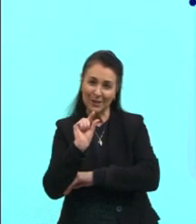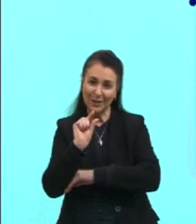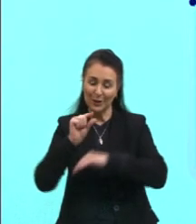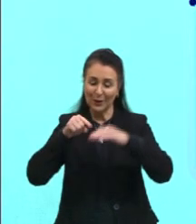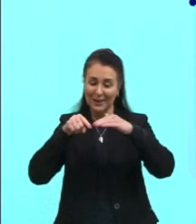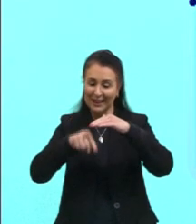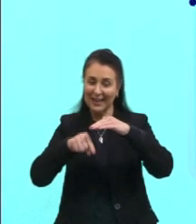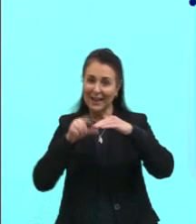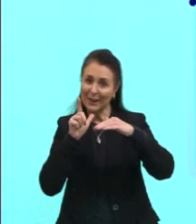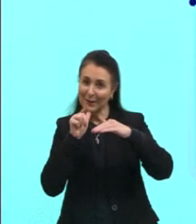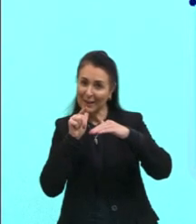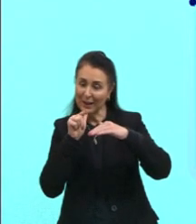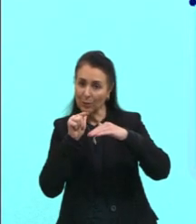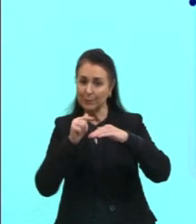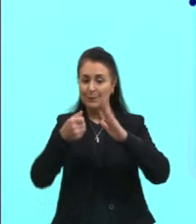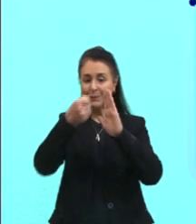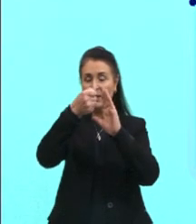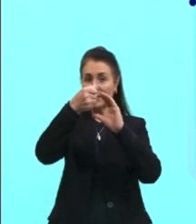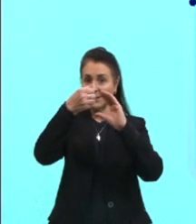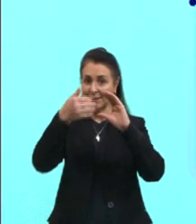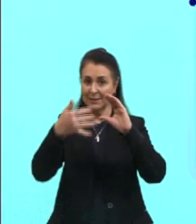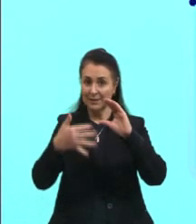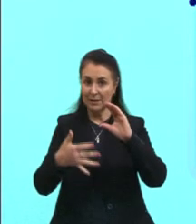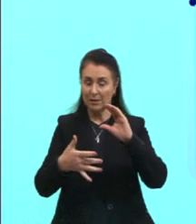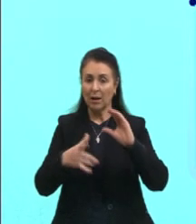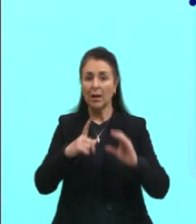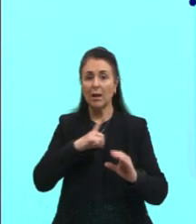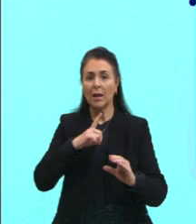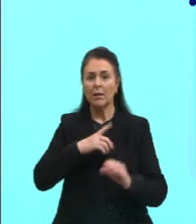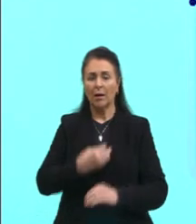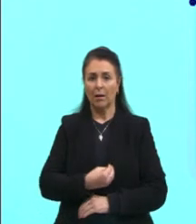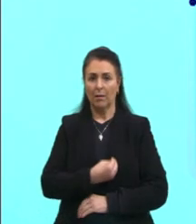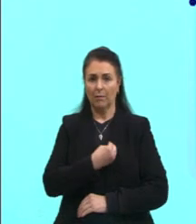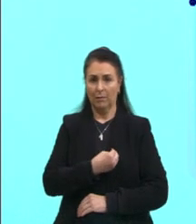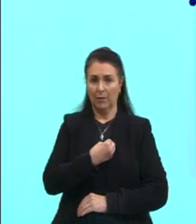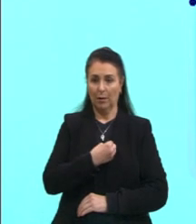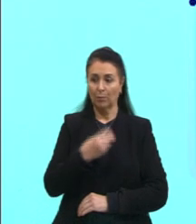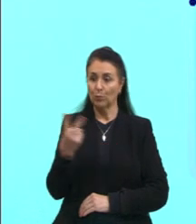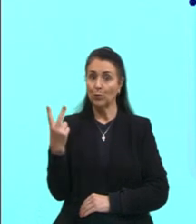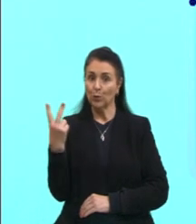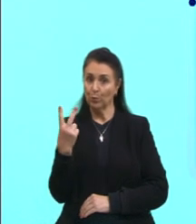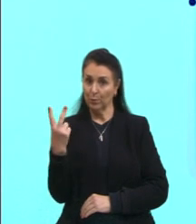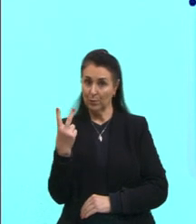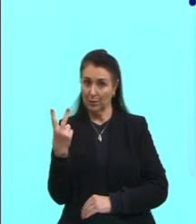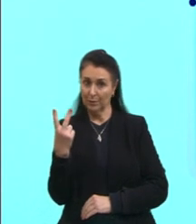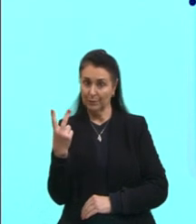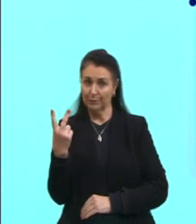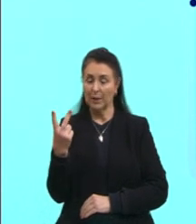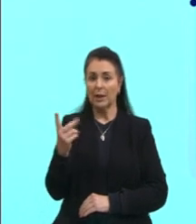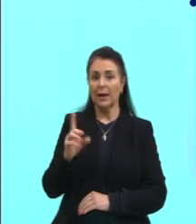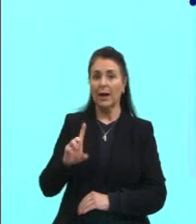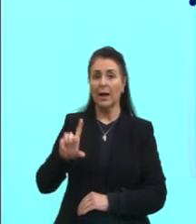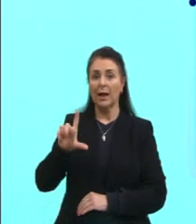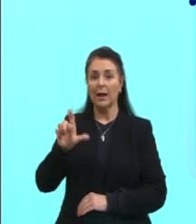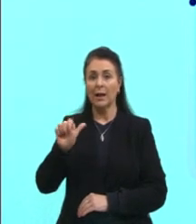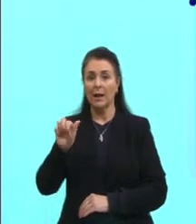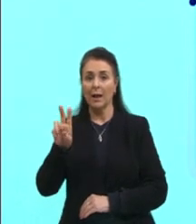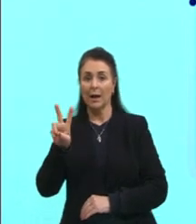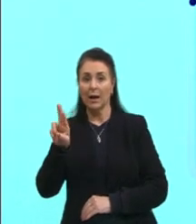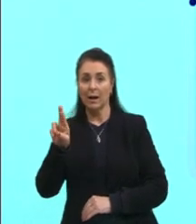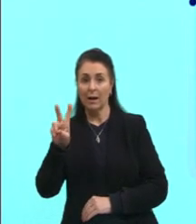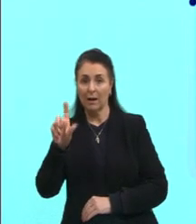As características, então. Eles possuem vida dupla, que é a fase larval, que é aquática.